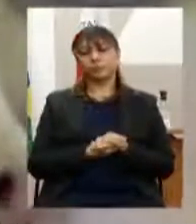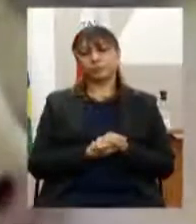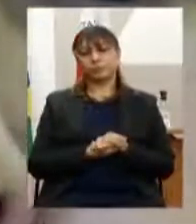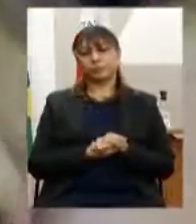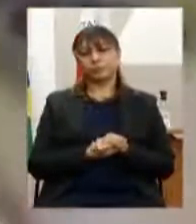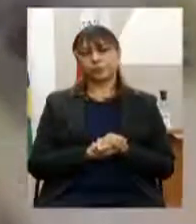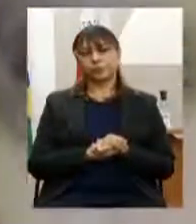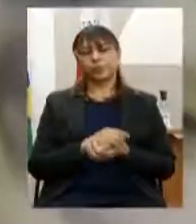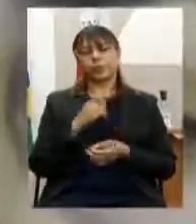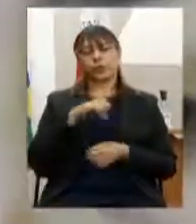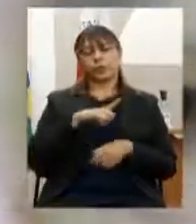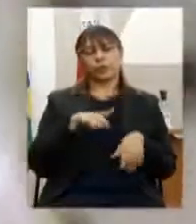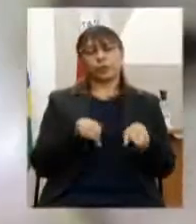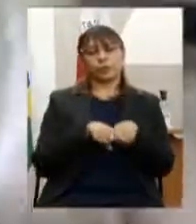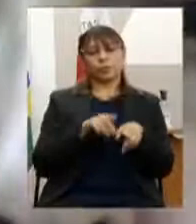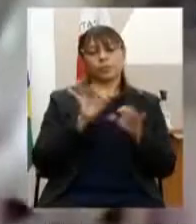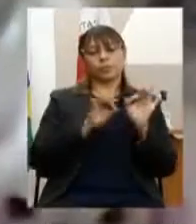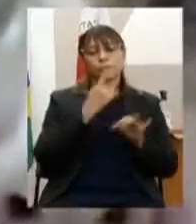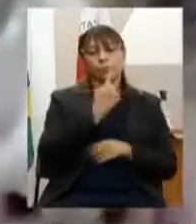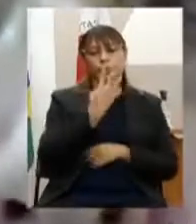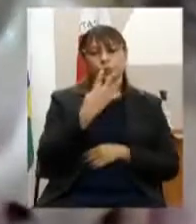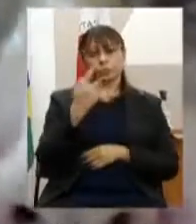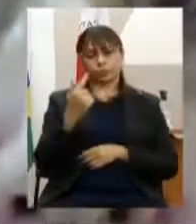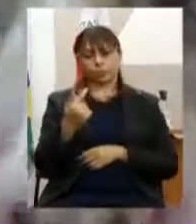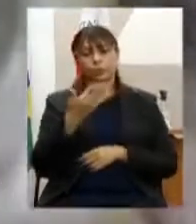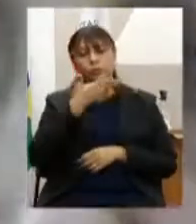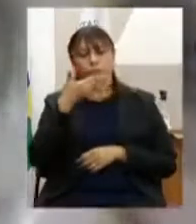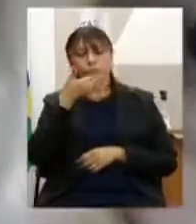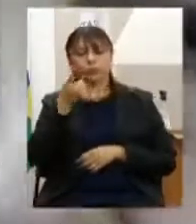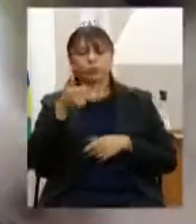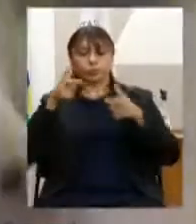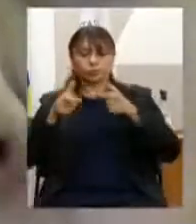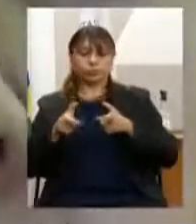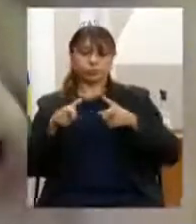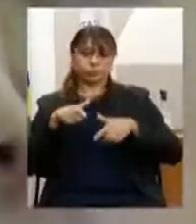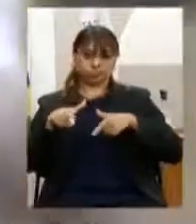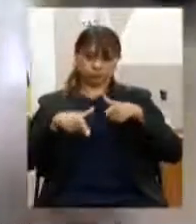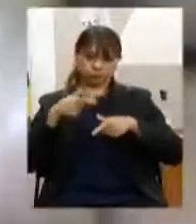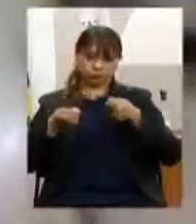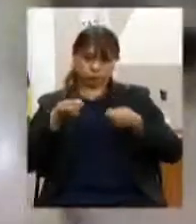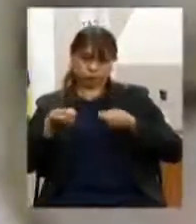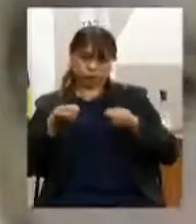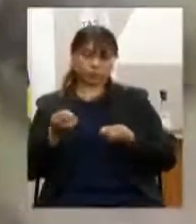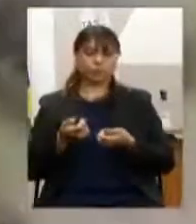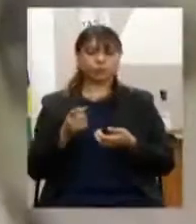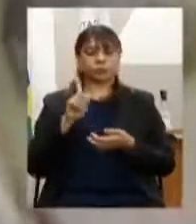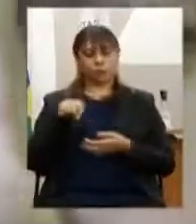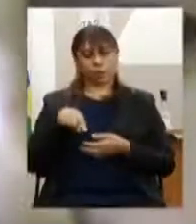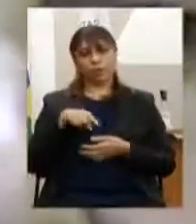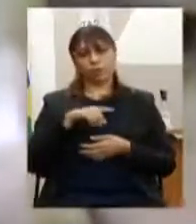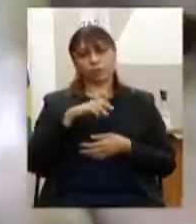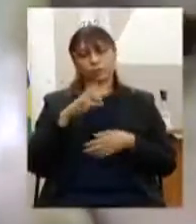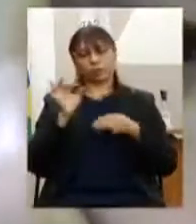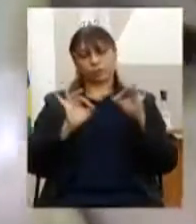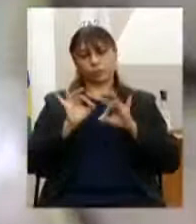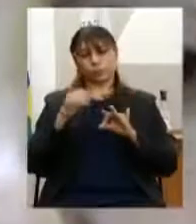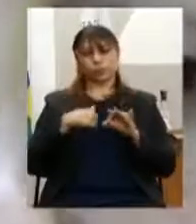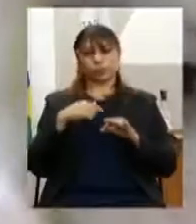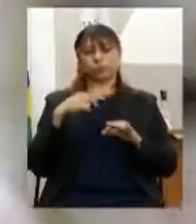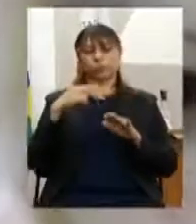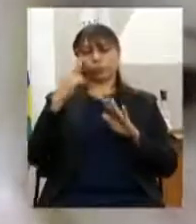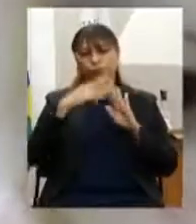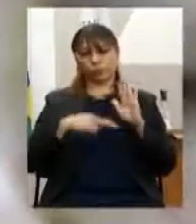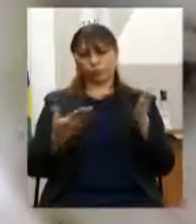147, que é a melhoria do ambiente de negócios. Então, esses foram os programas que eu vou fazer a